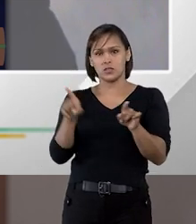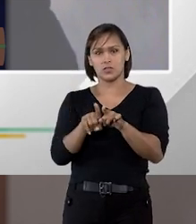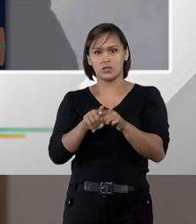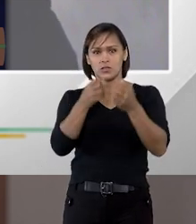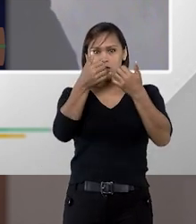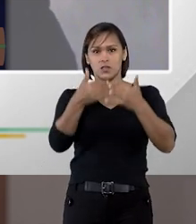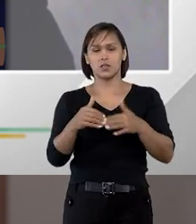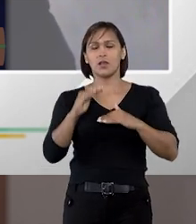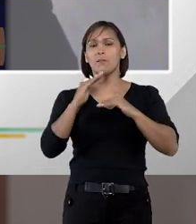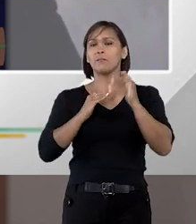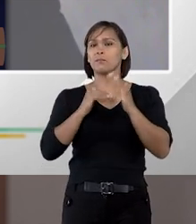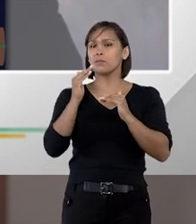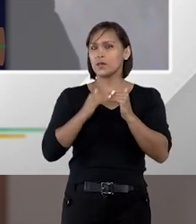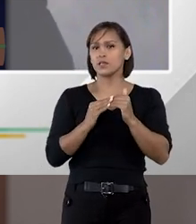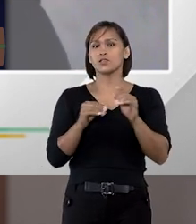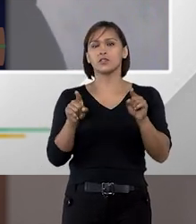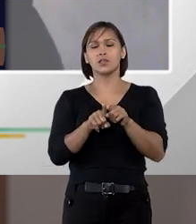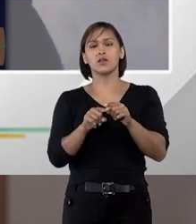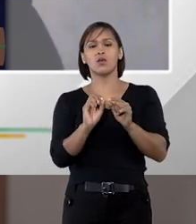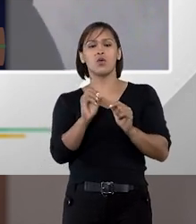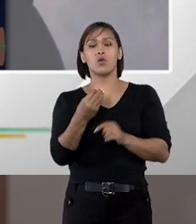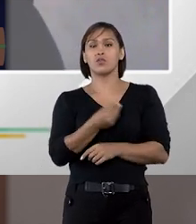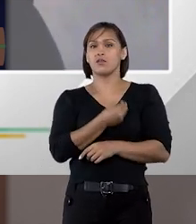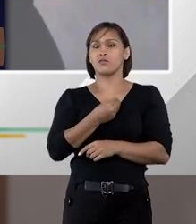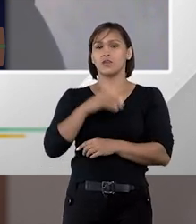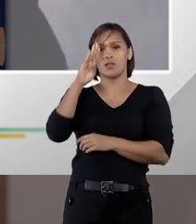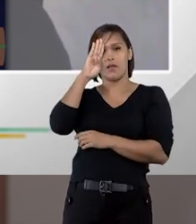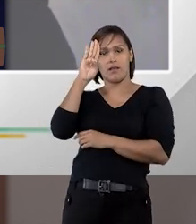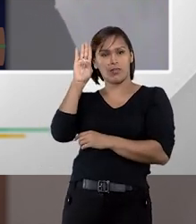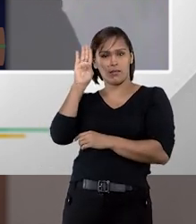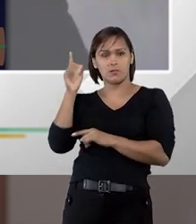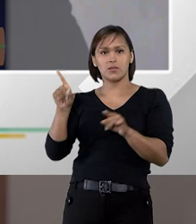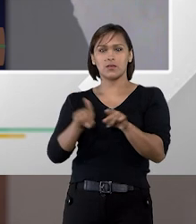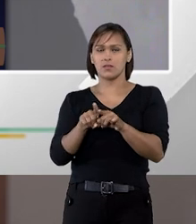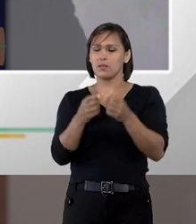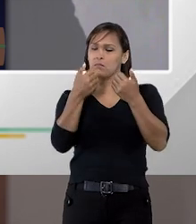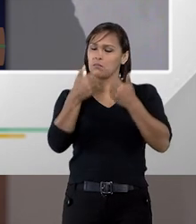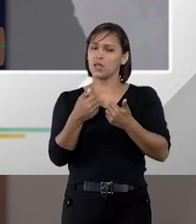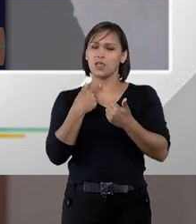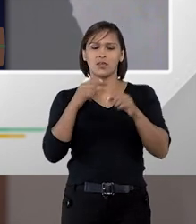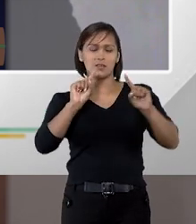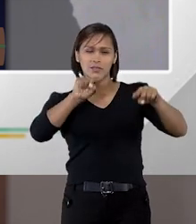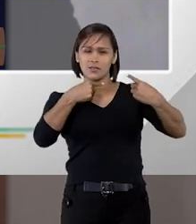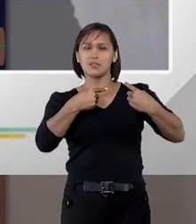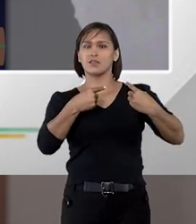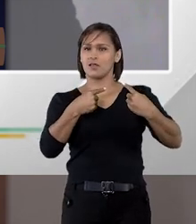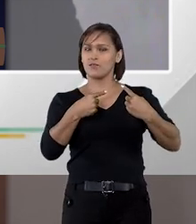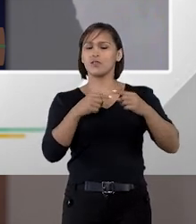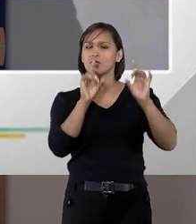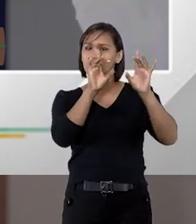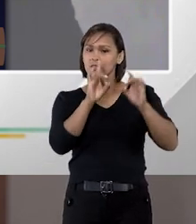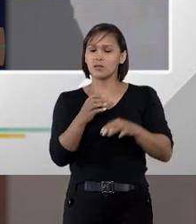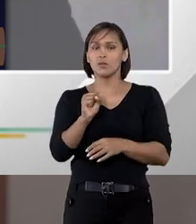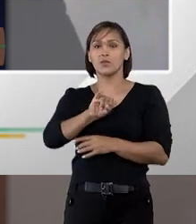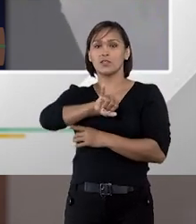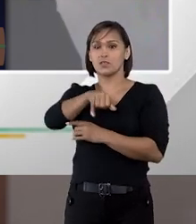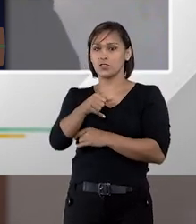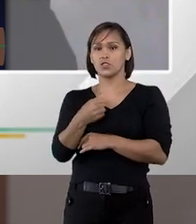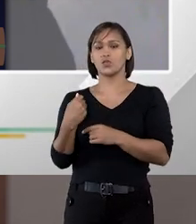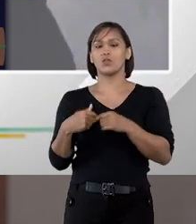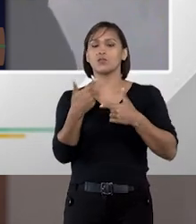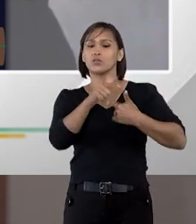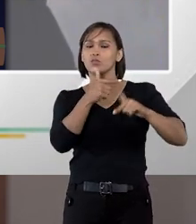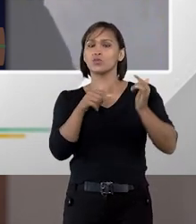na prática ou na vida acadêmica e esse desafio ele vai se dar especialmente para o